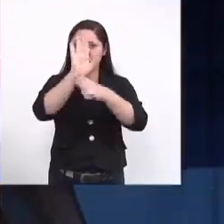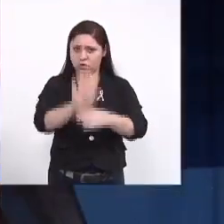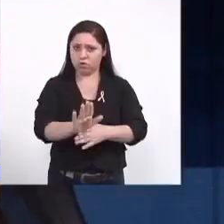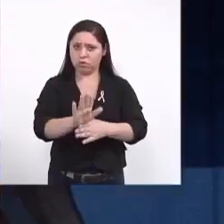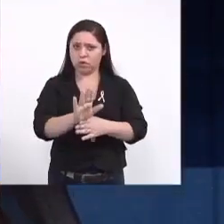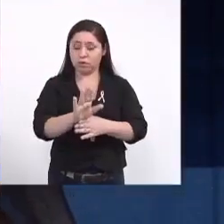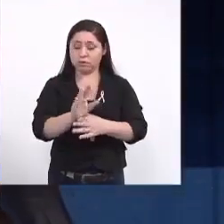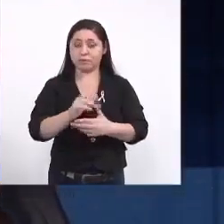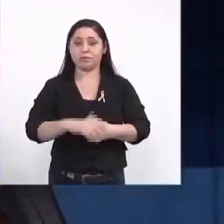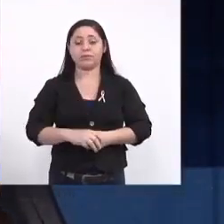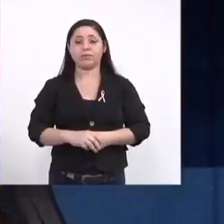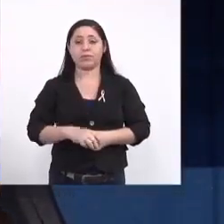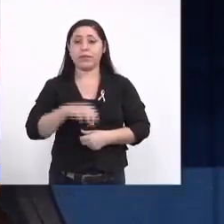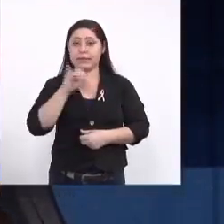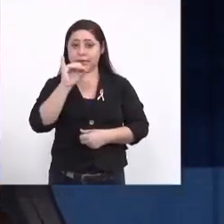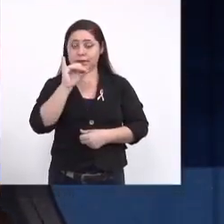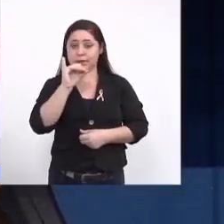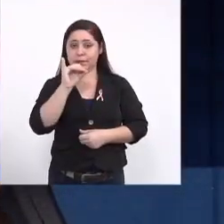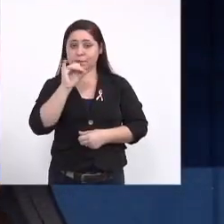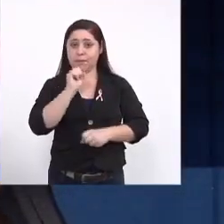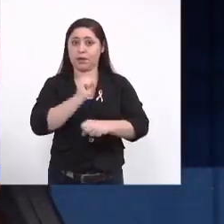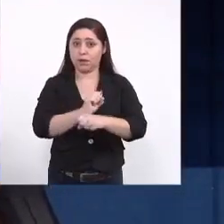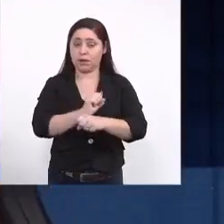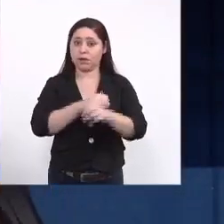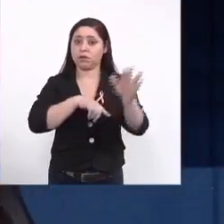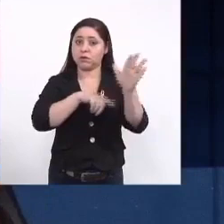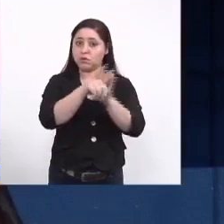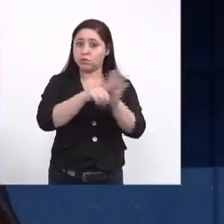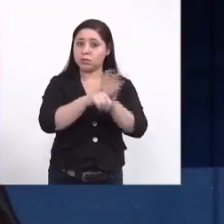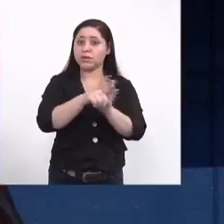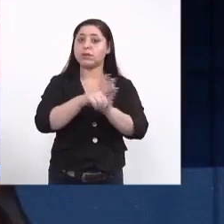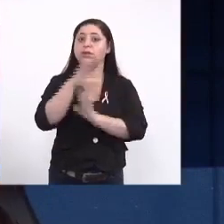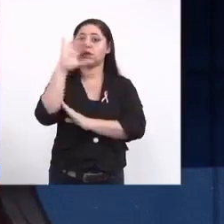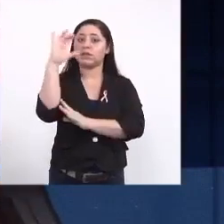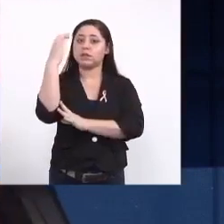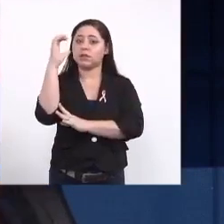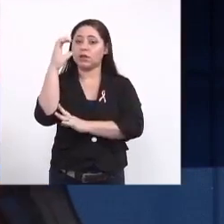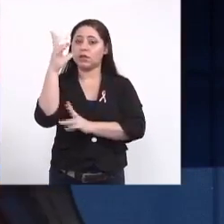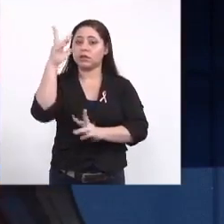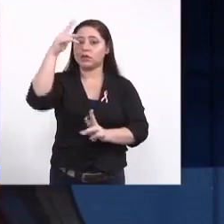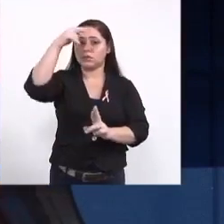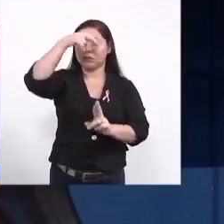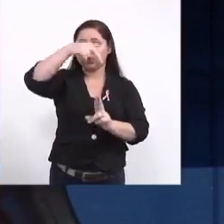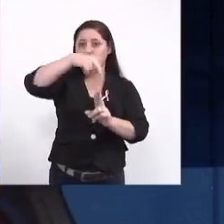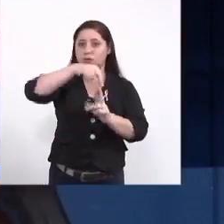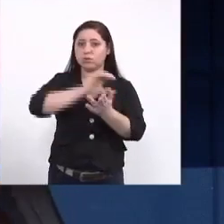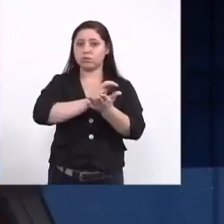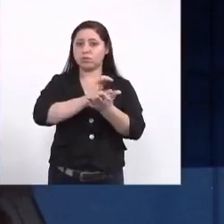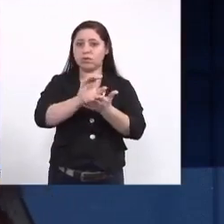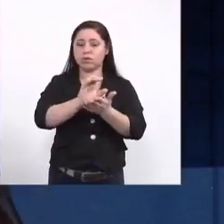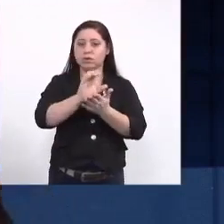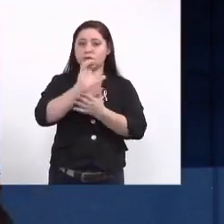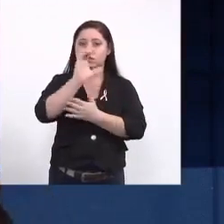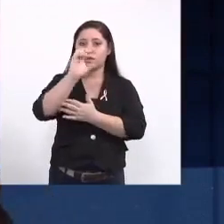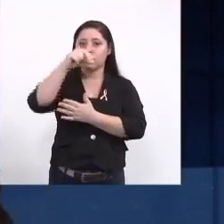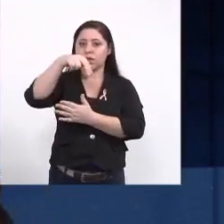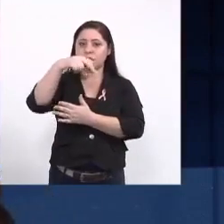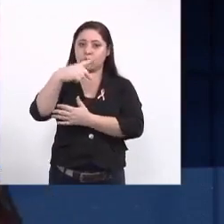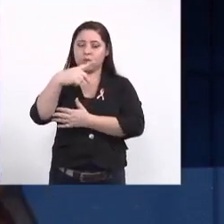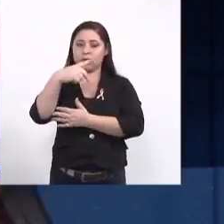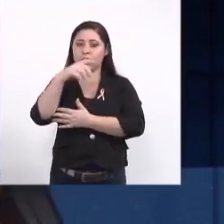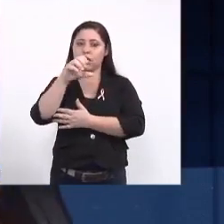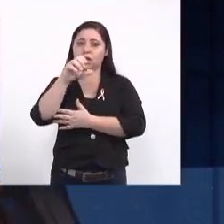se a gente parar para pensar no âmbito da pesquisa científica responsável pelo nosso financiamento seria a CNPQ e CAPS